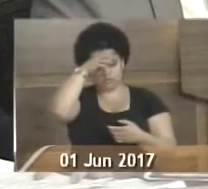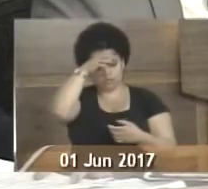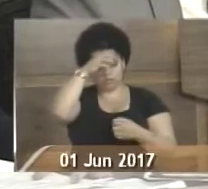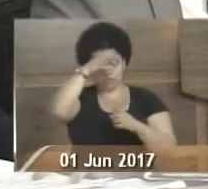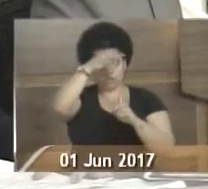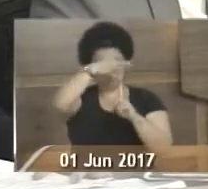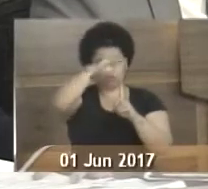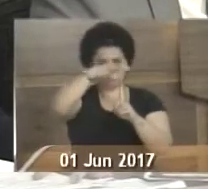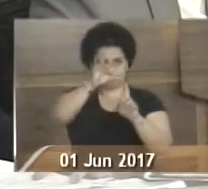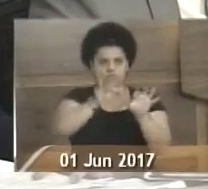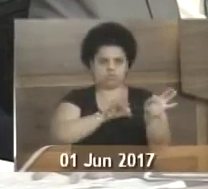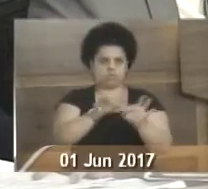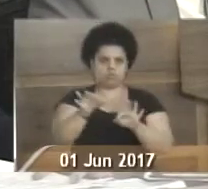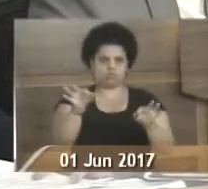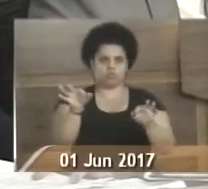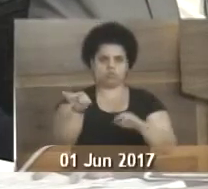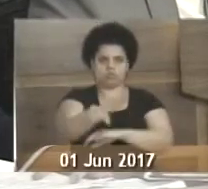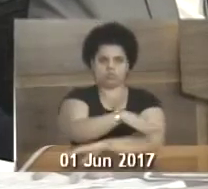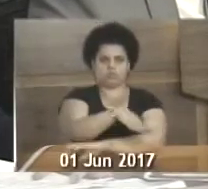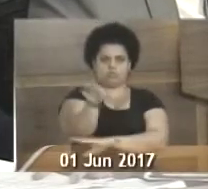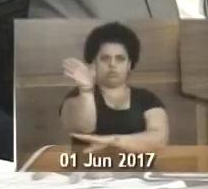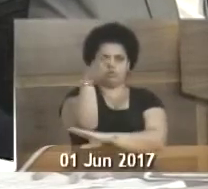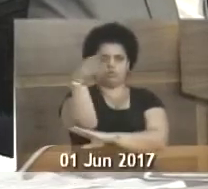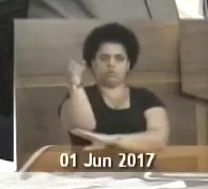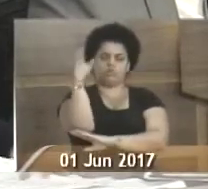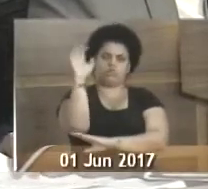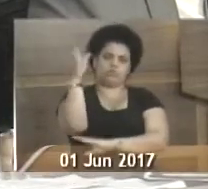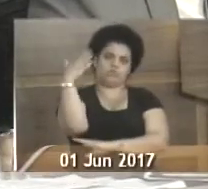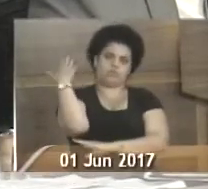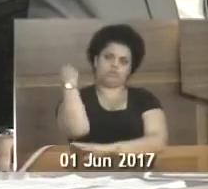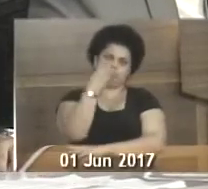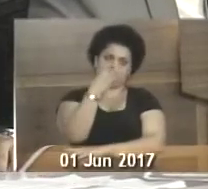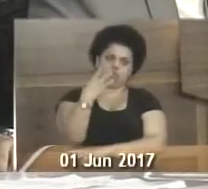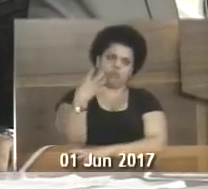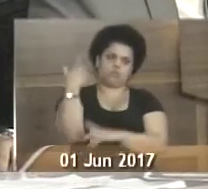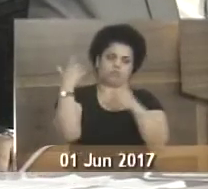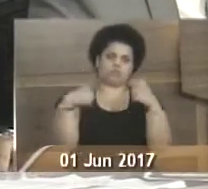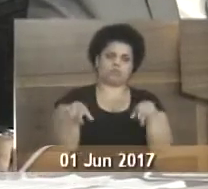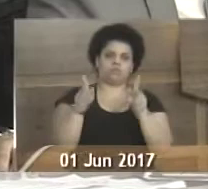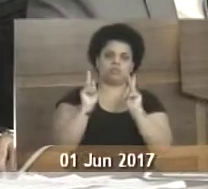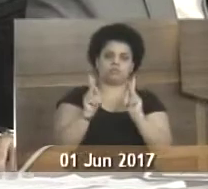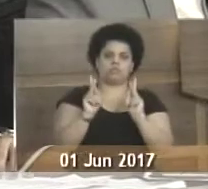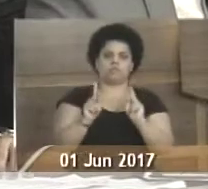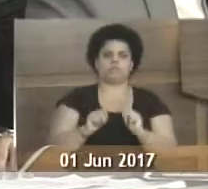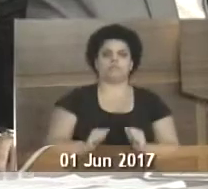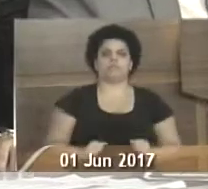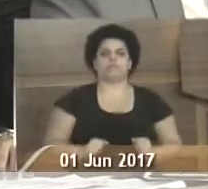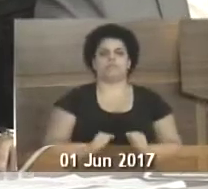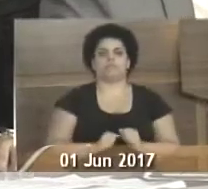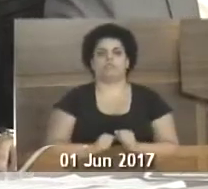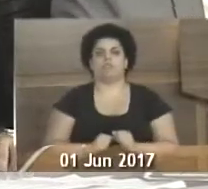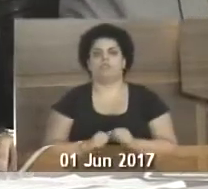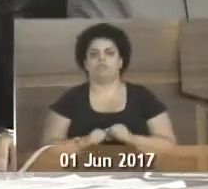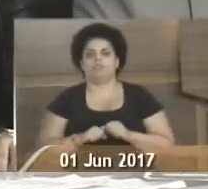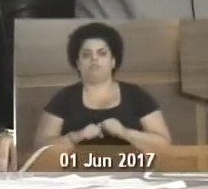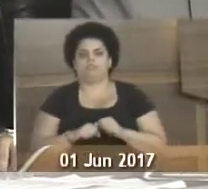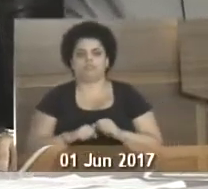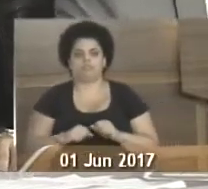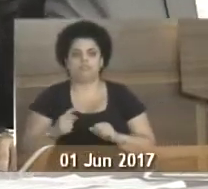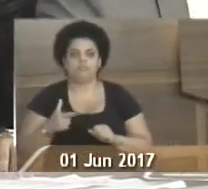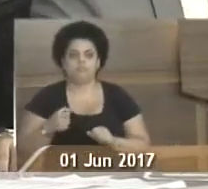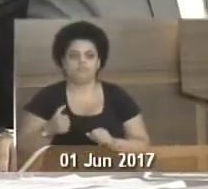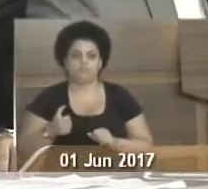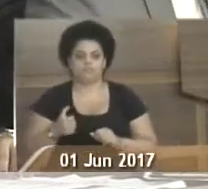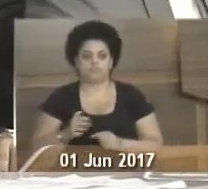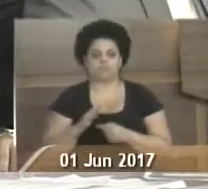abrigos de passageiros da Rua Bandeirantes, da antiga Rua 34, no Parque Mambucaba. Indicação nº 1.759, de 2017.